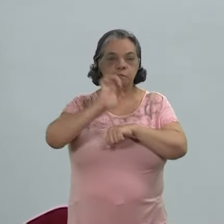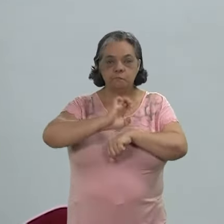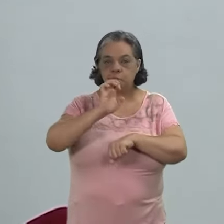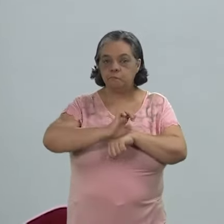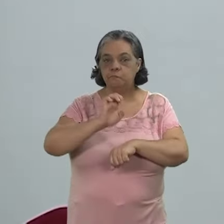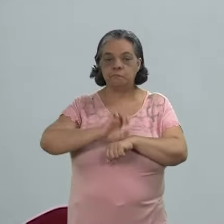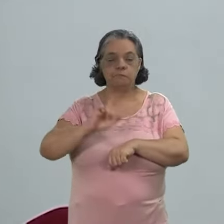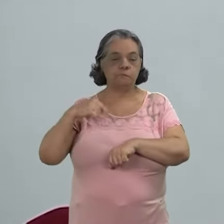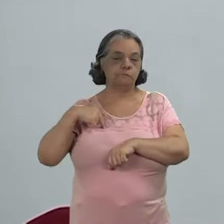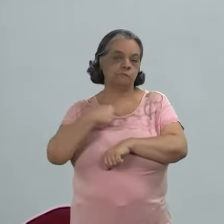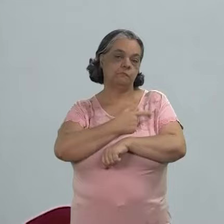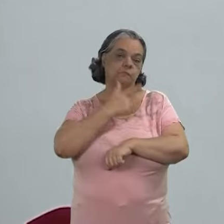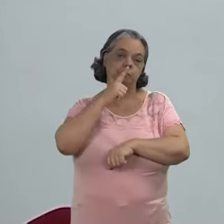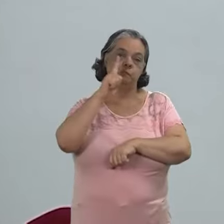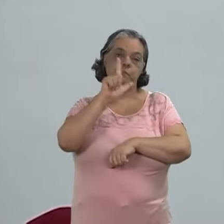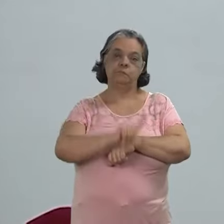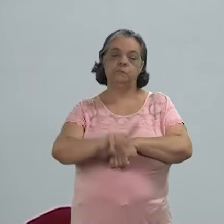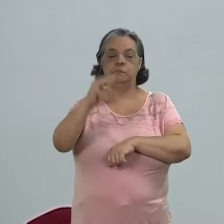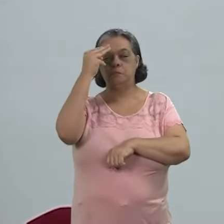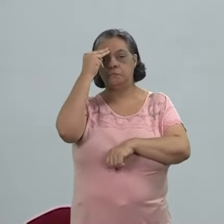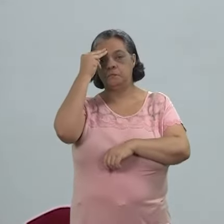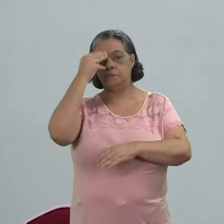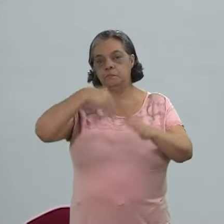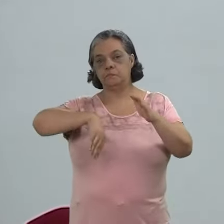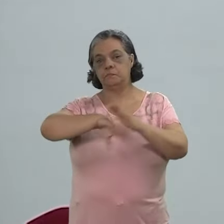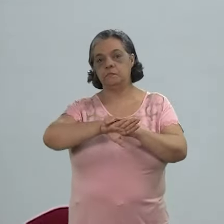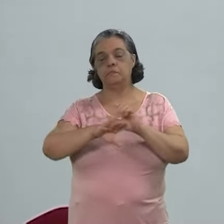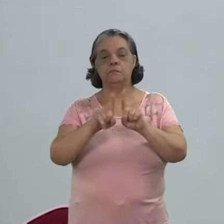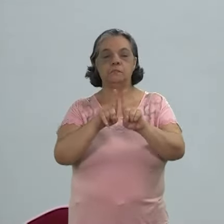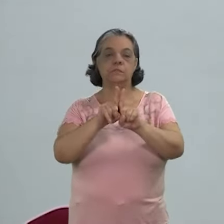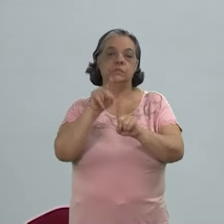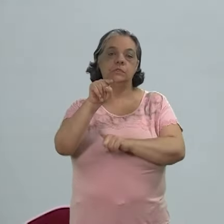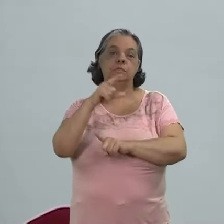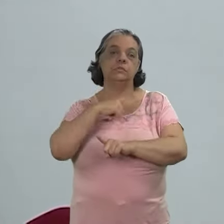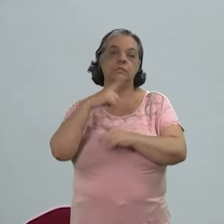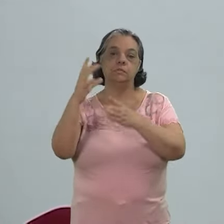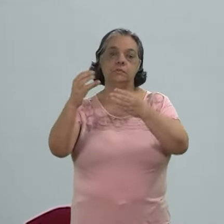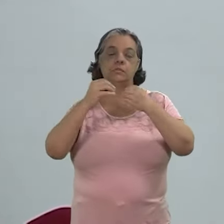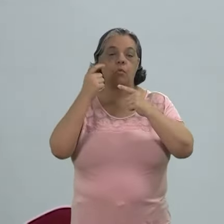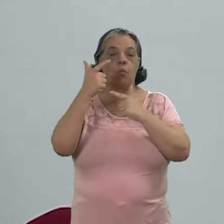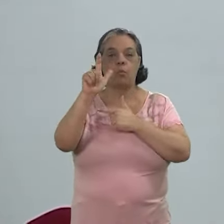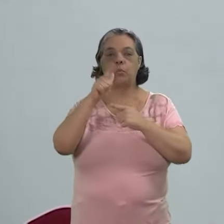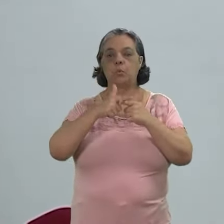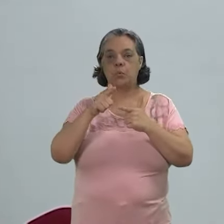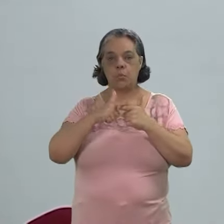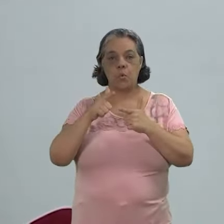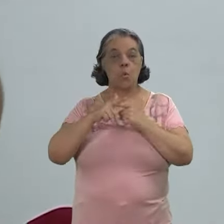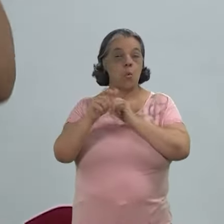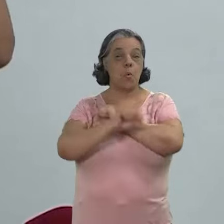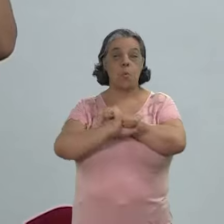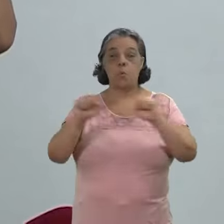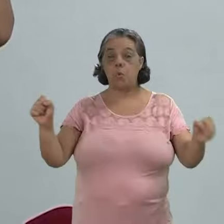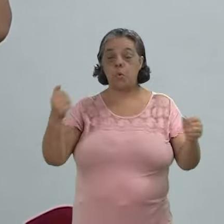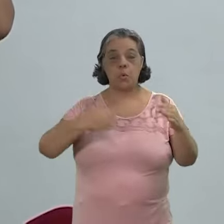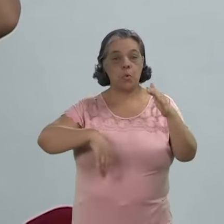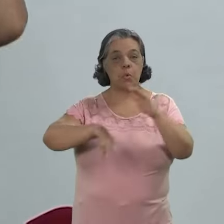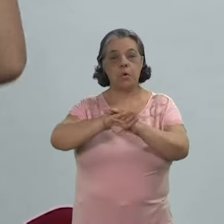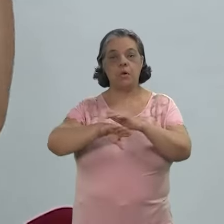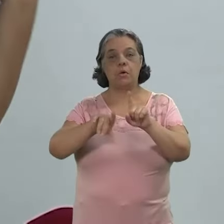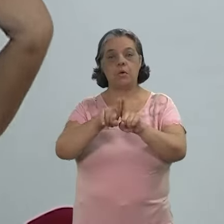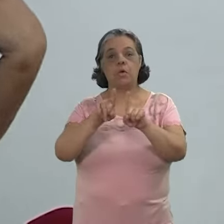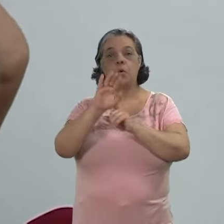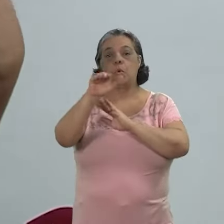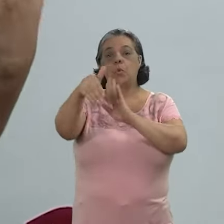do estado para que a gente consiga conservar essa memória e aí isso traz outro problema é impossível a gente